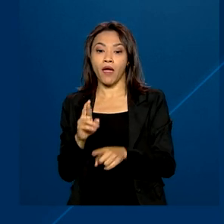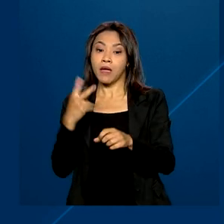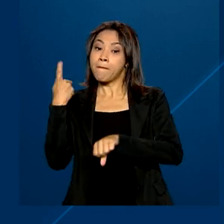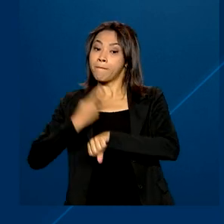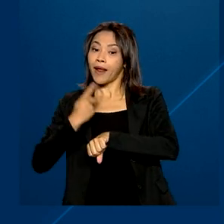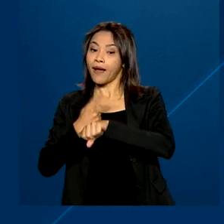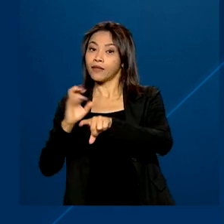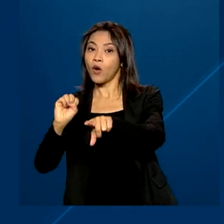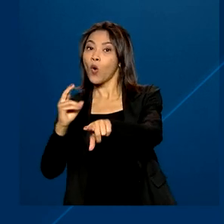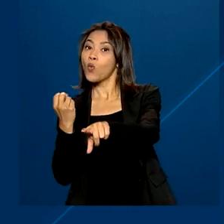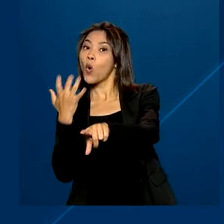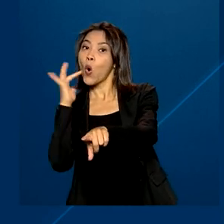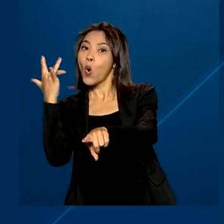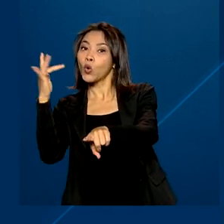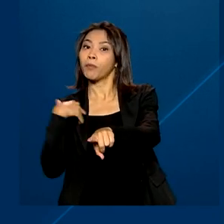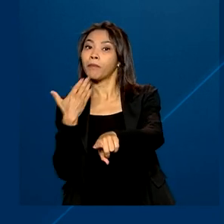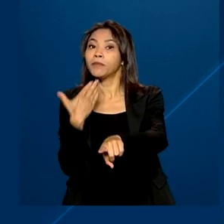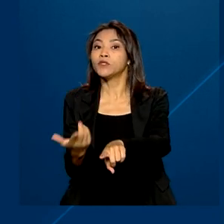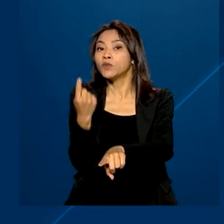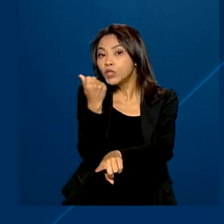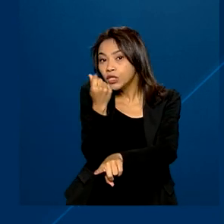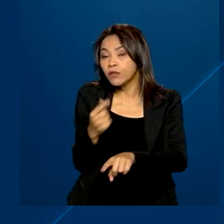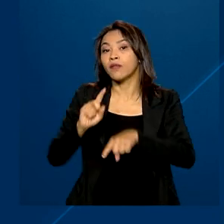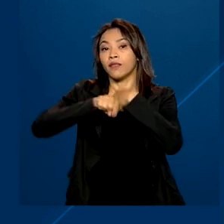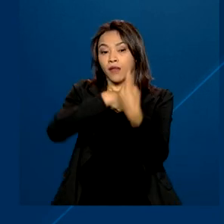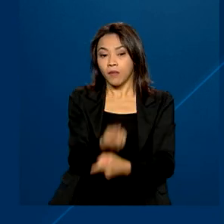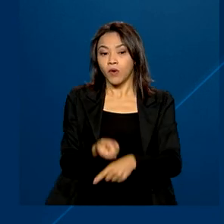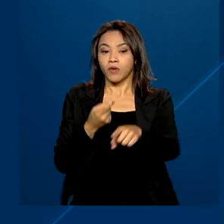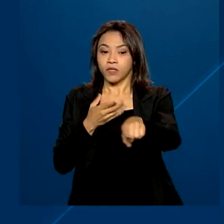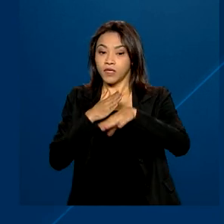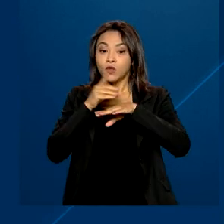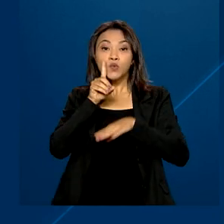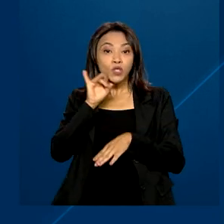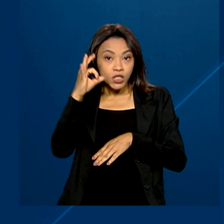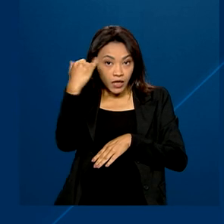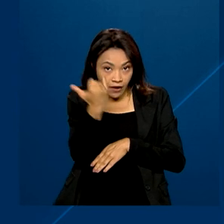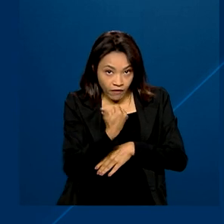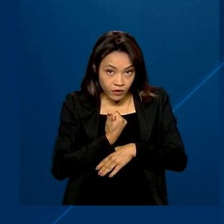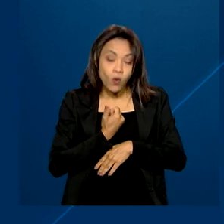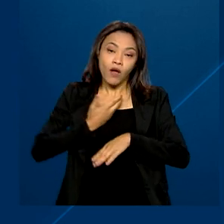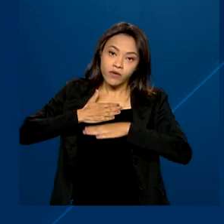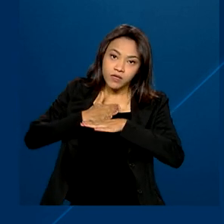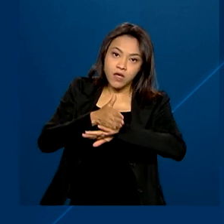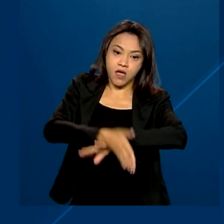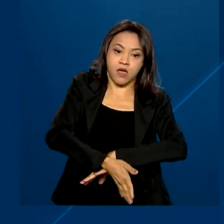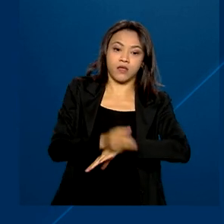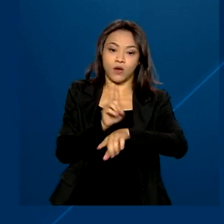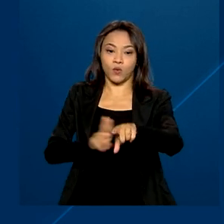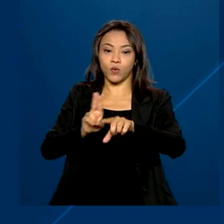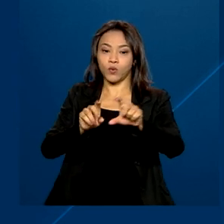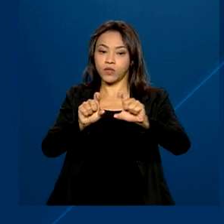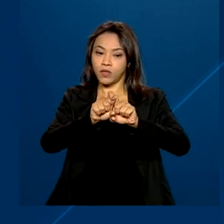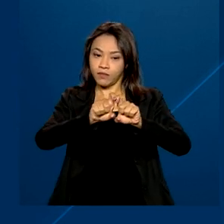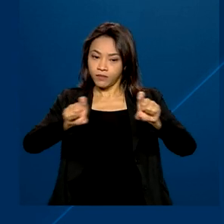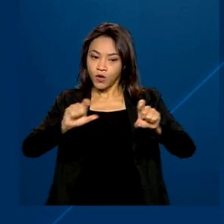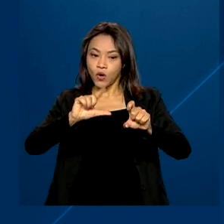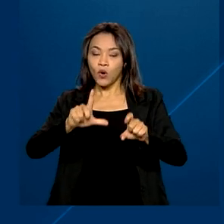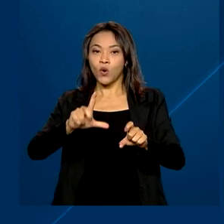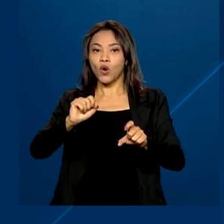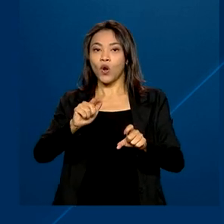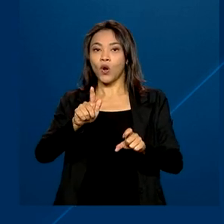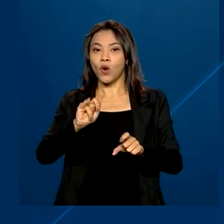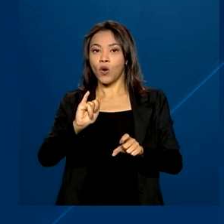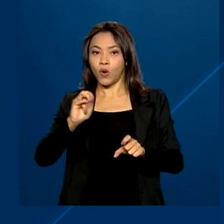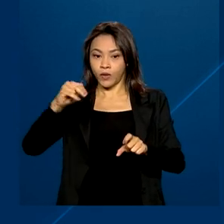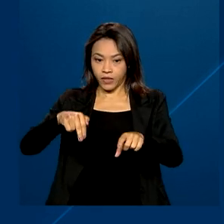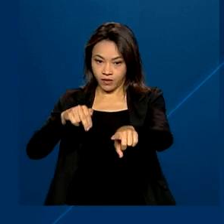solicitar os recursos. Depois disso, entre no site na data informada e use o login gov.br para acessar o